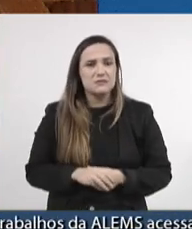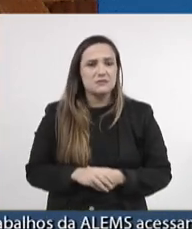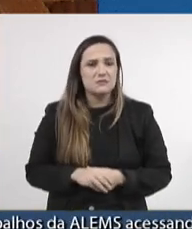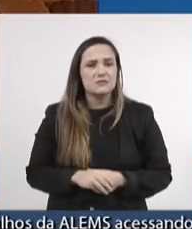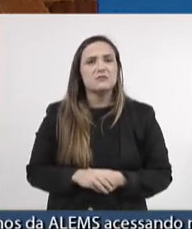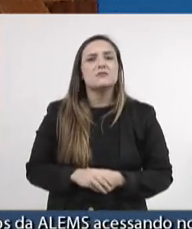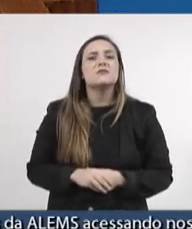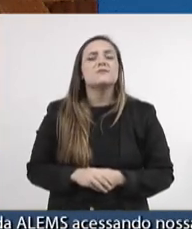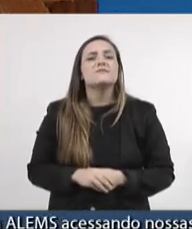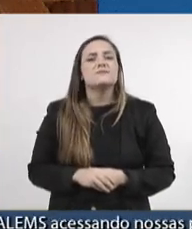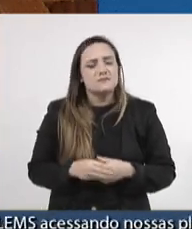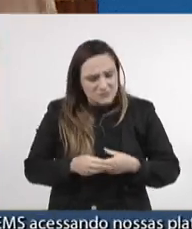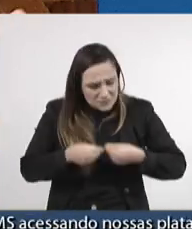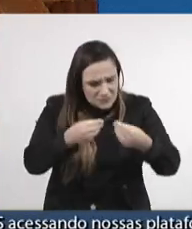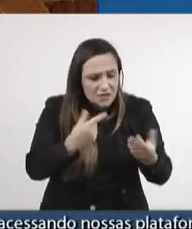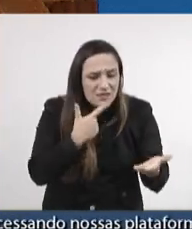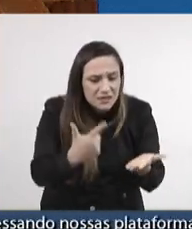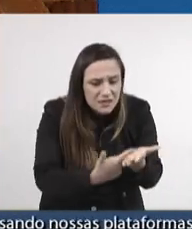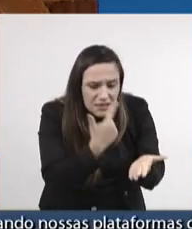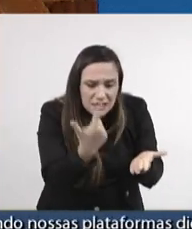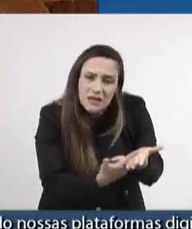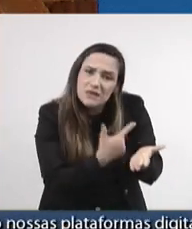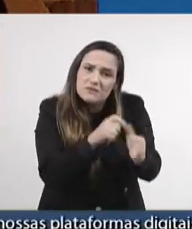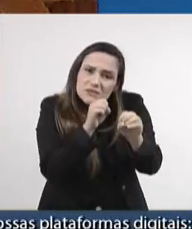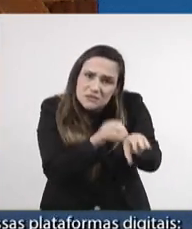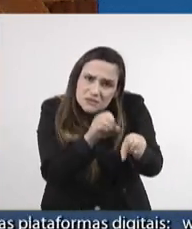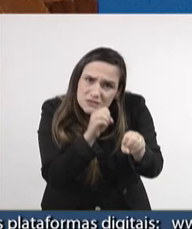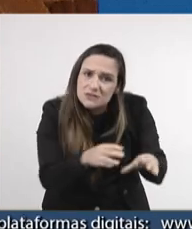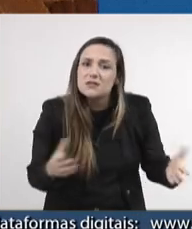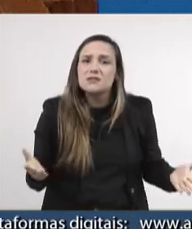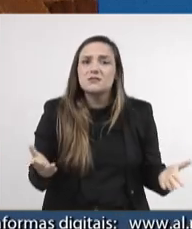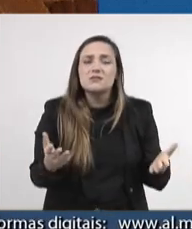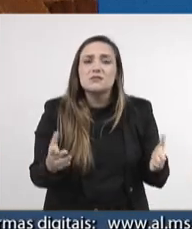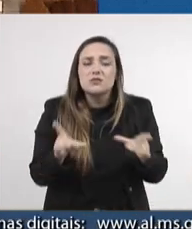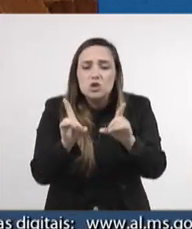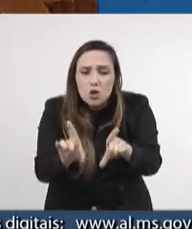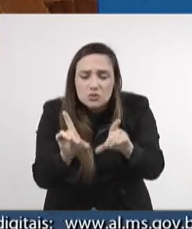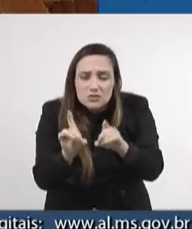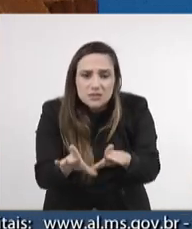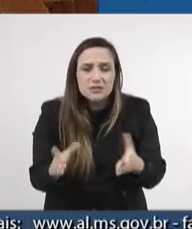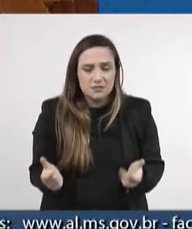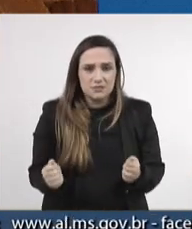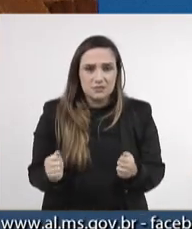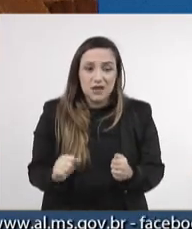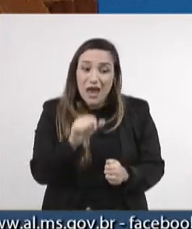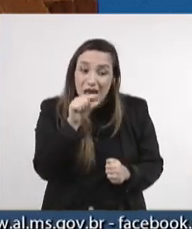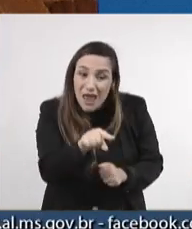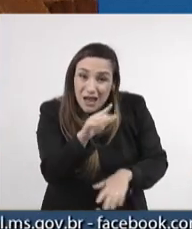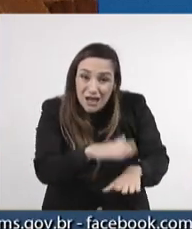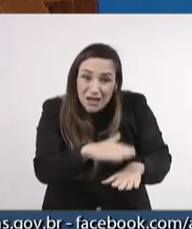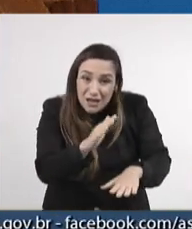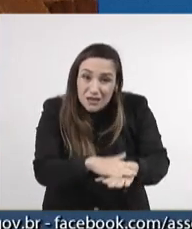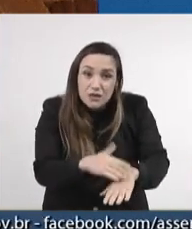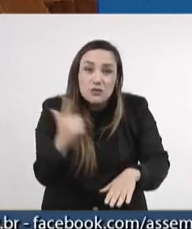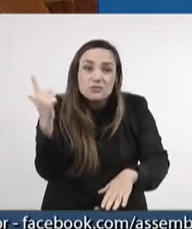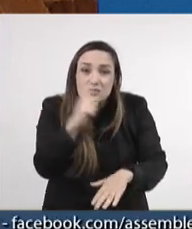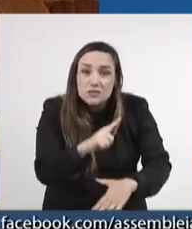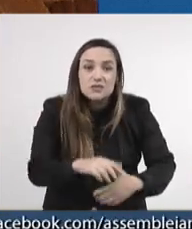livros, de você dar as doutrinas, de você dar as ferramentas para que o aluno, para que ele possa